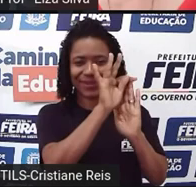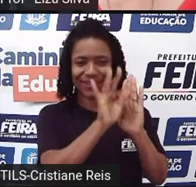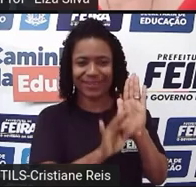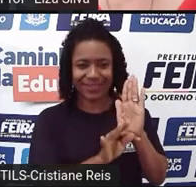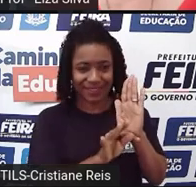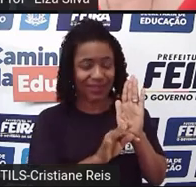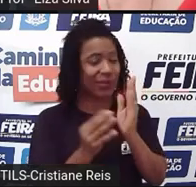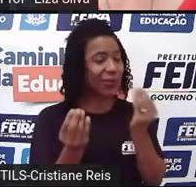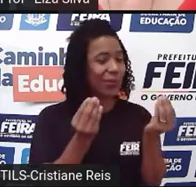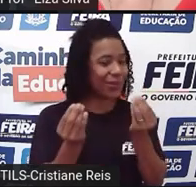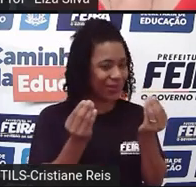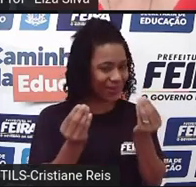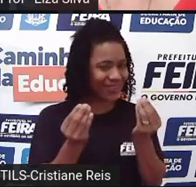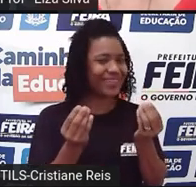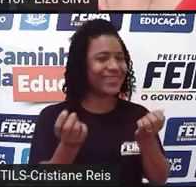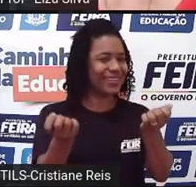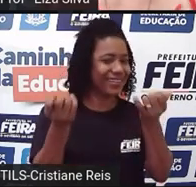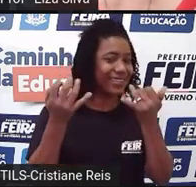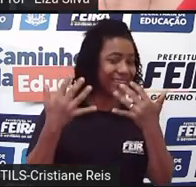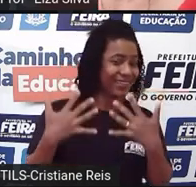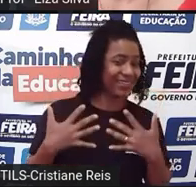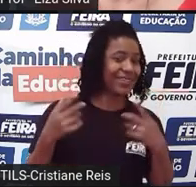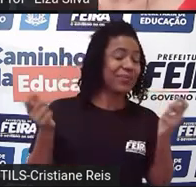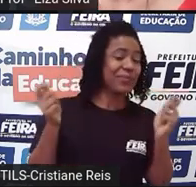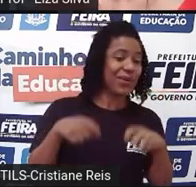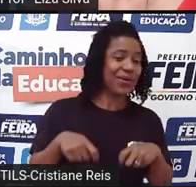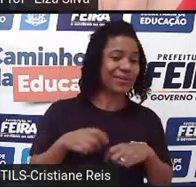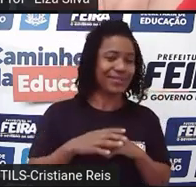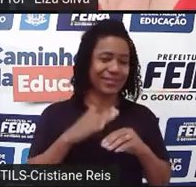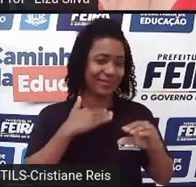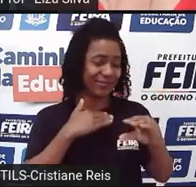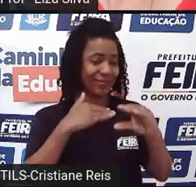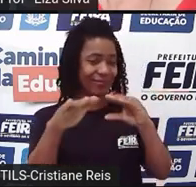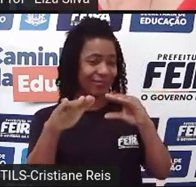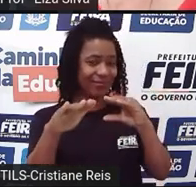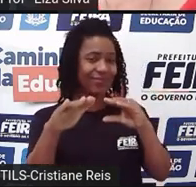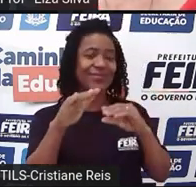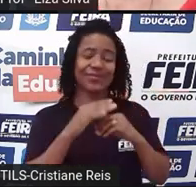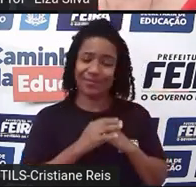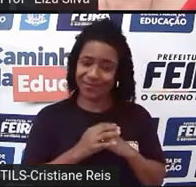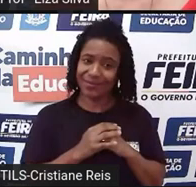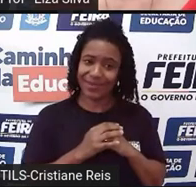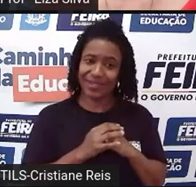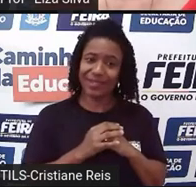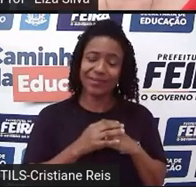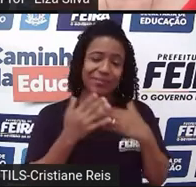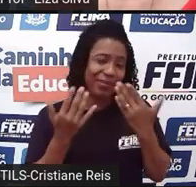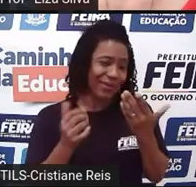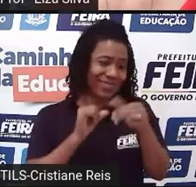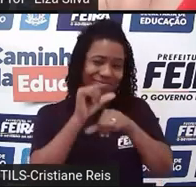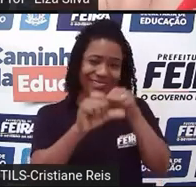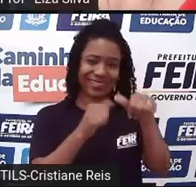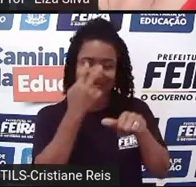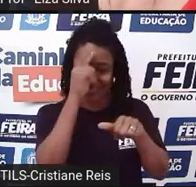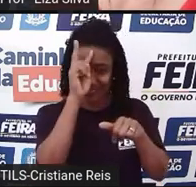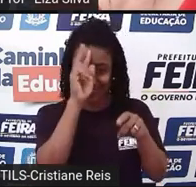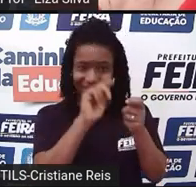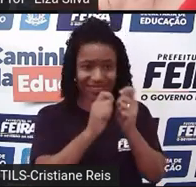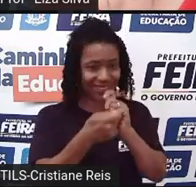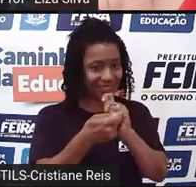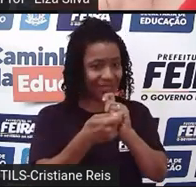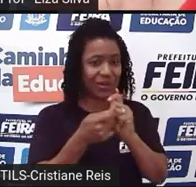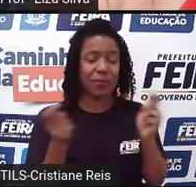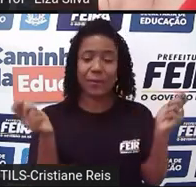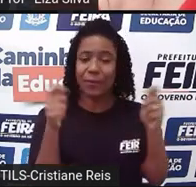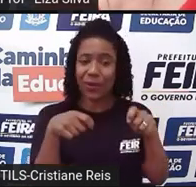história de Romeo e Julieta Você pode nos enviar o final que você criou por exemplo Você pode por